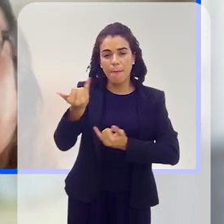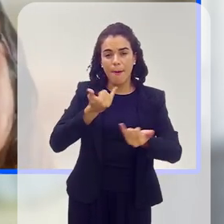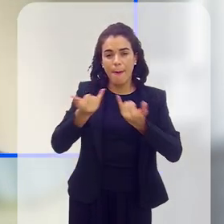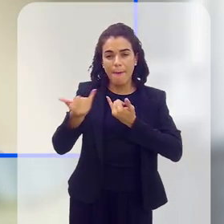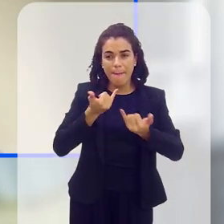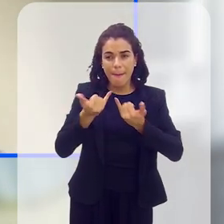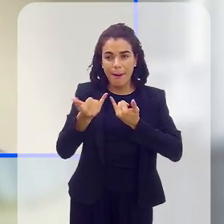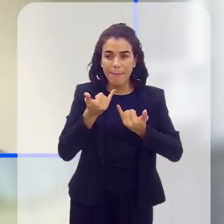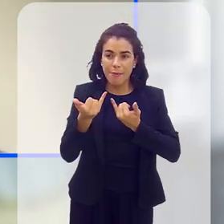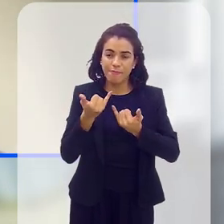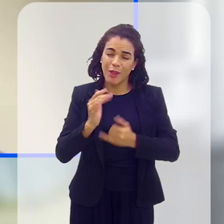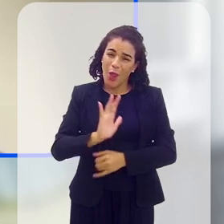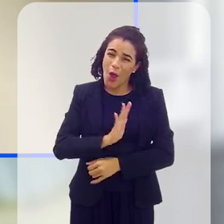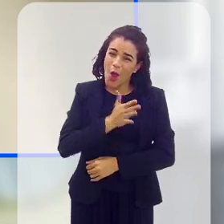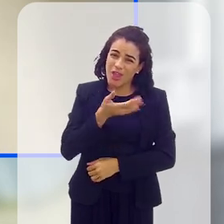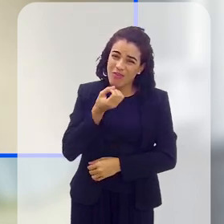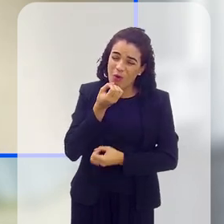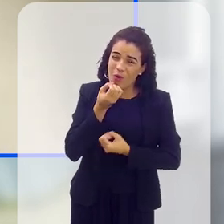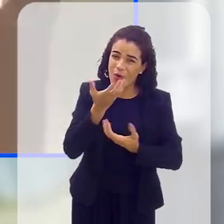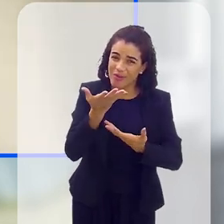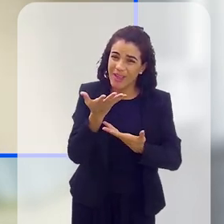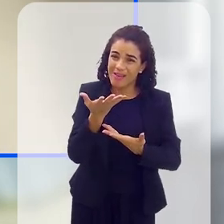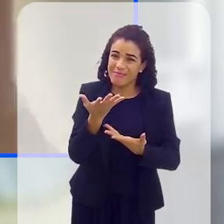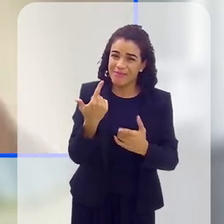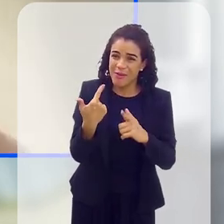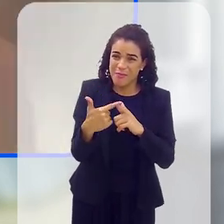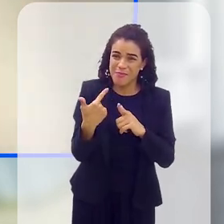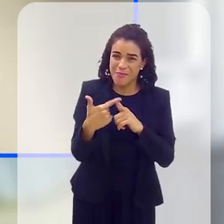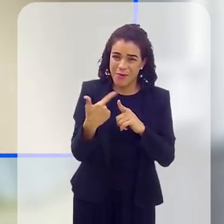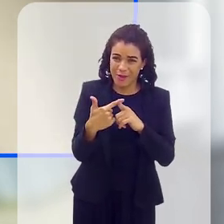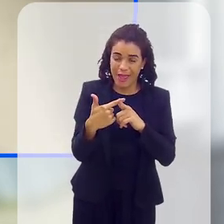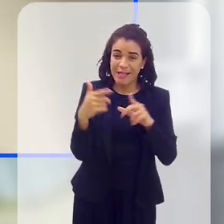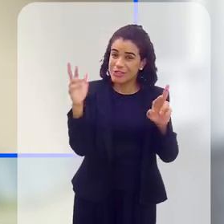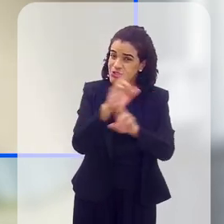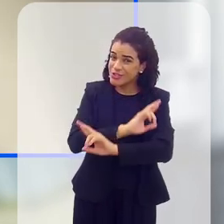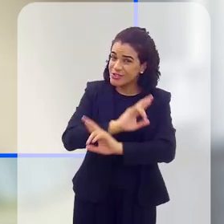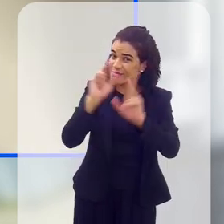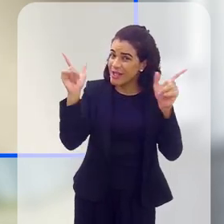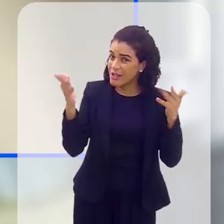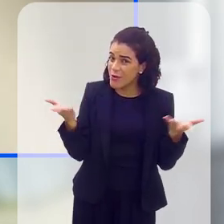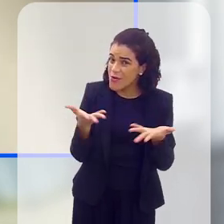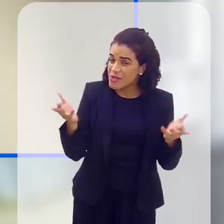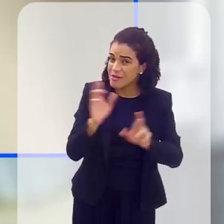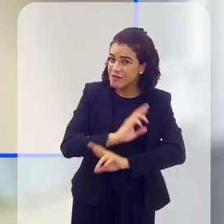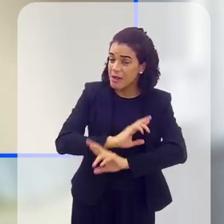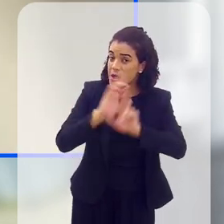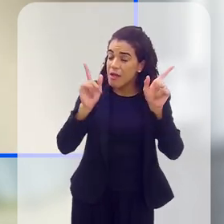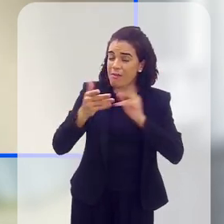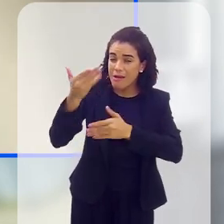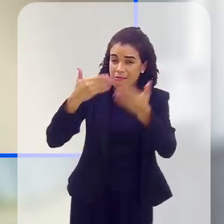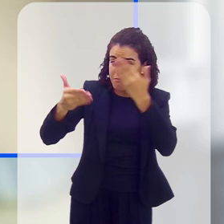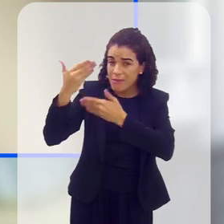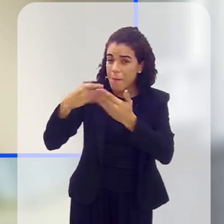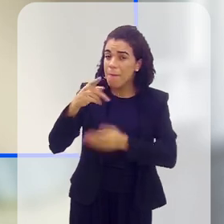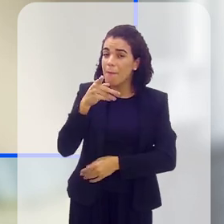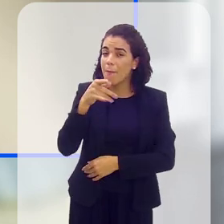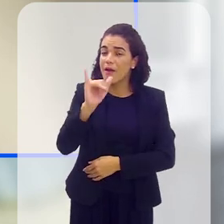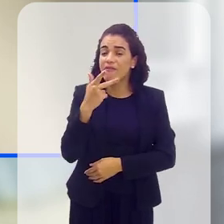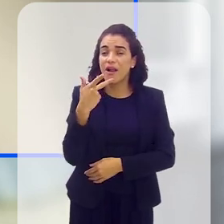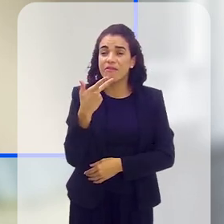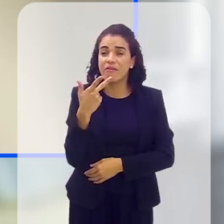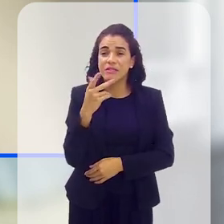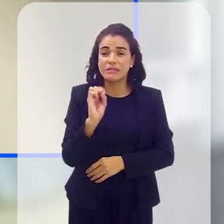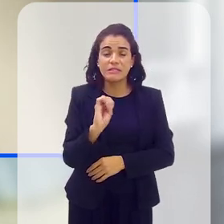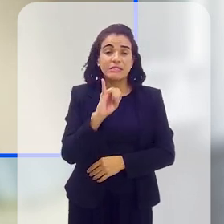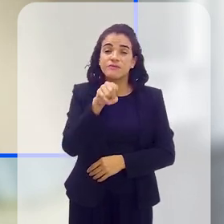olha, era uma coisa assim horrível para se dizer. Hoje, eu totalmente tenho uma visão totalmente diferente disso, tá? Mas meu pai dizia, se você não estudar, você vai